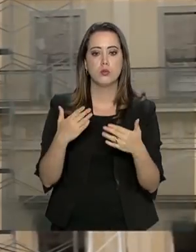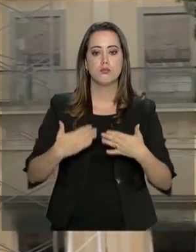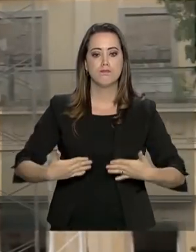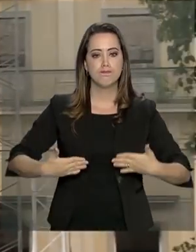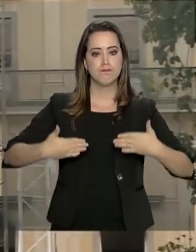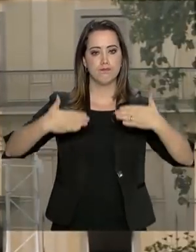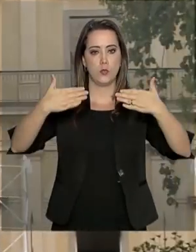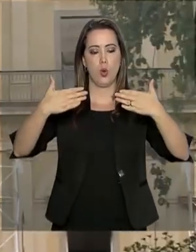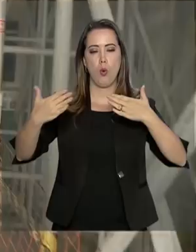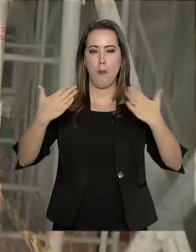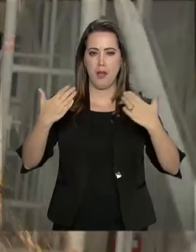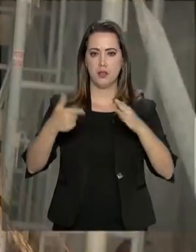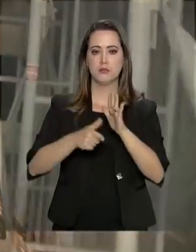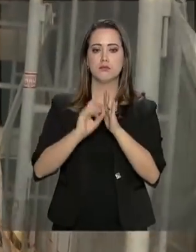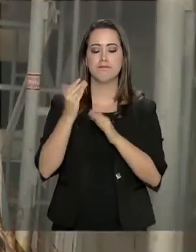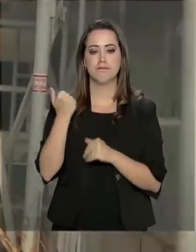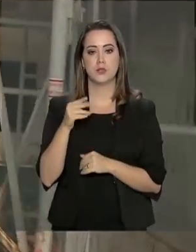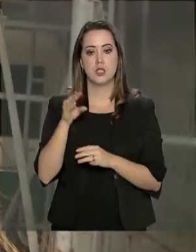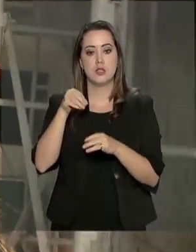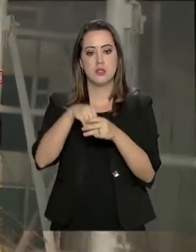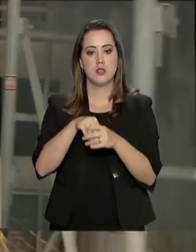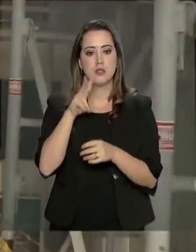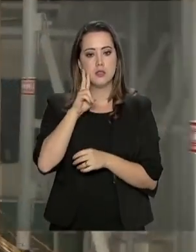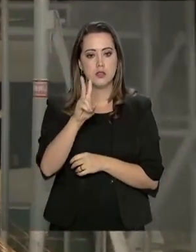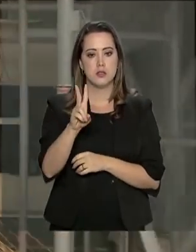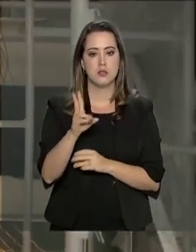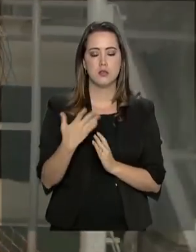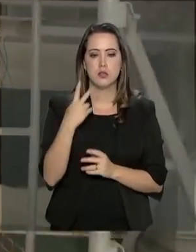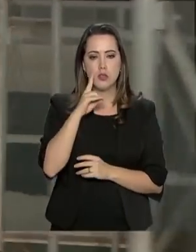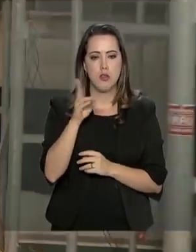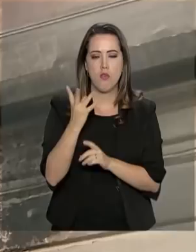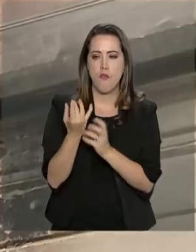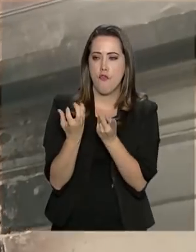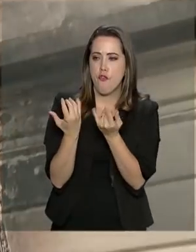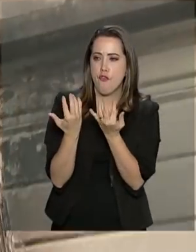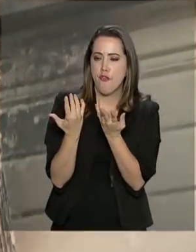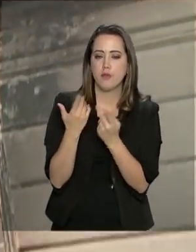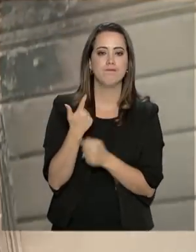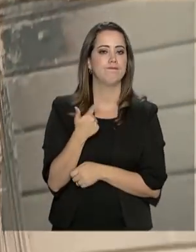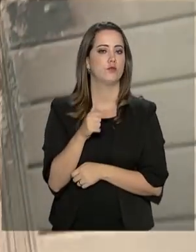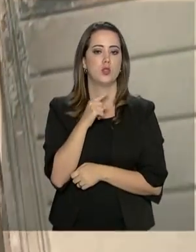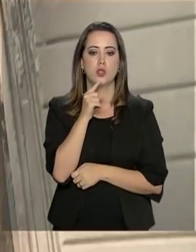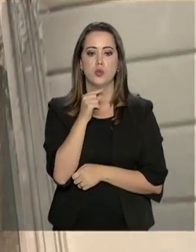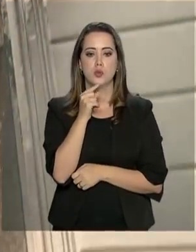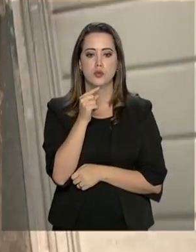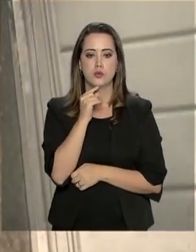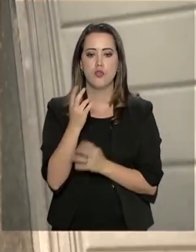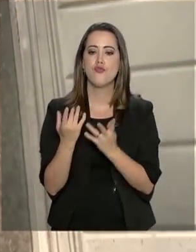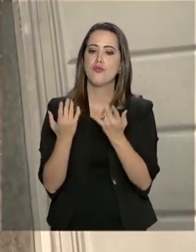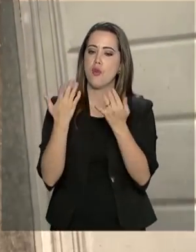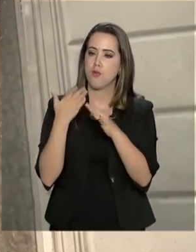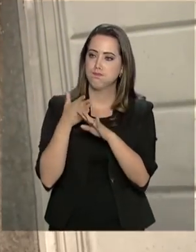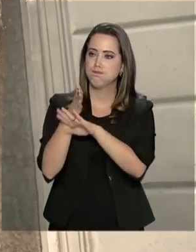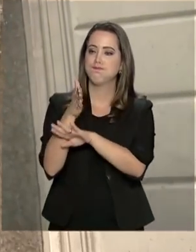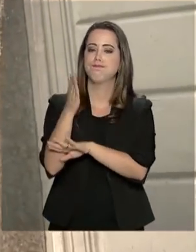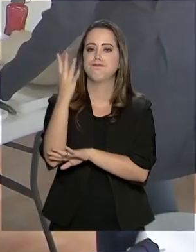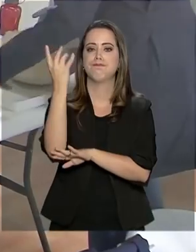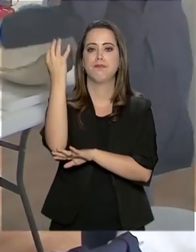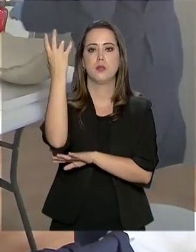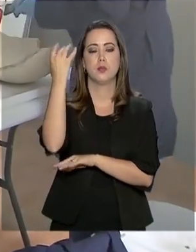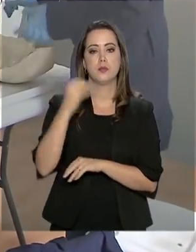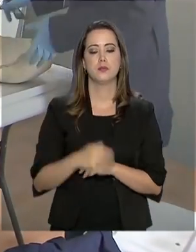restou do antigo espaço. Dentro, as paredes chamuscadas não deixam dúvidas. O fogo passou por aqui.